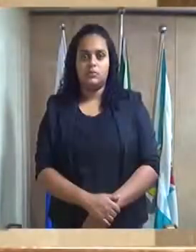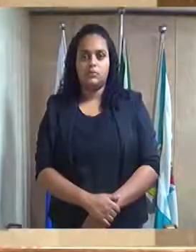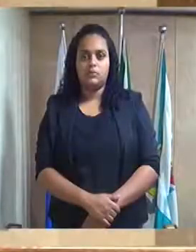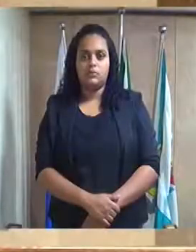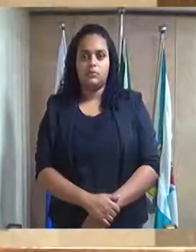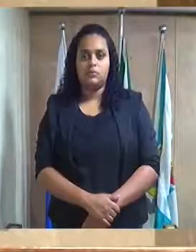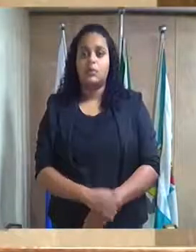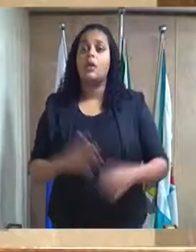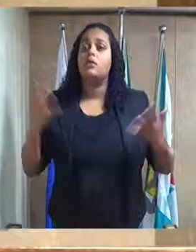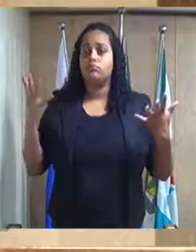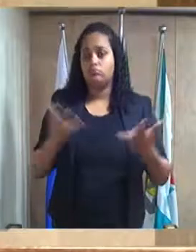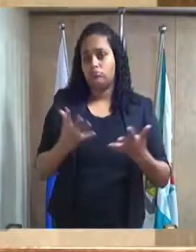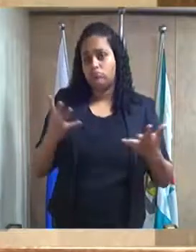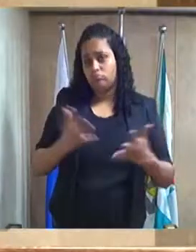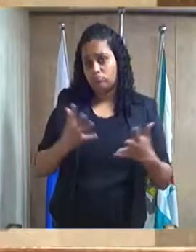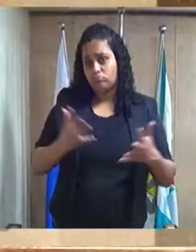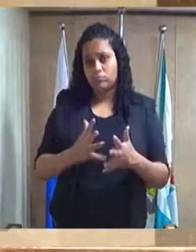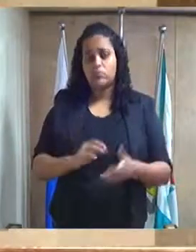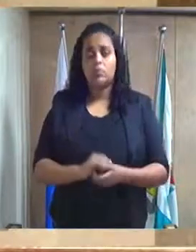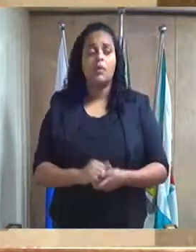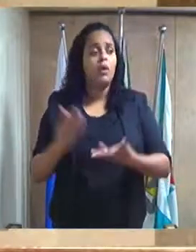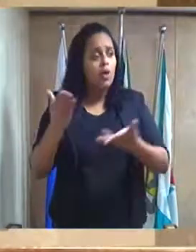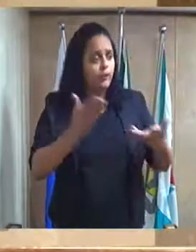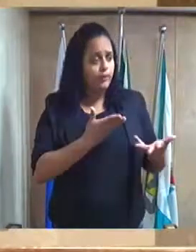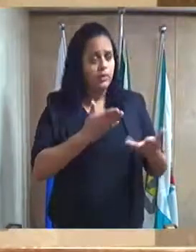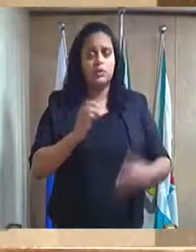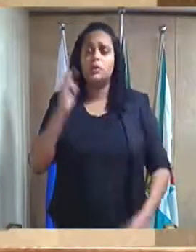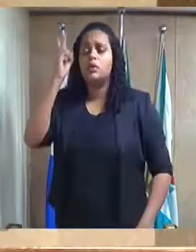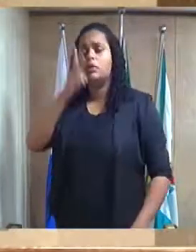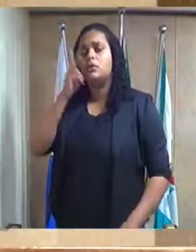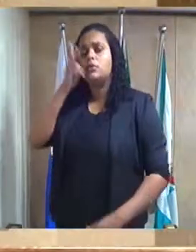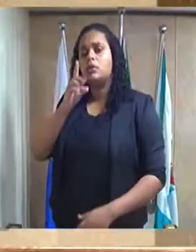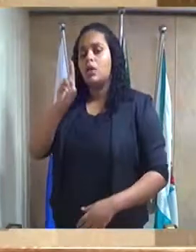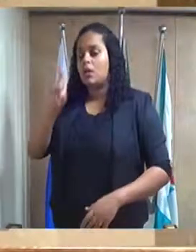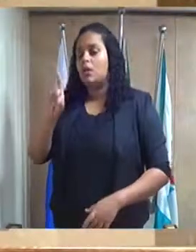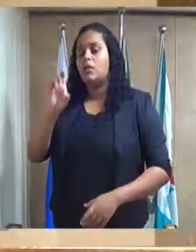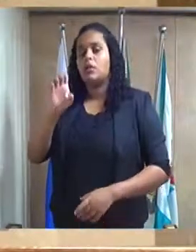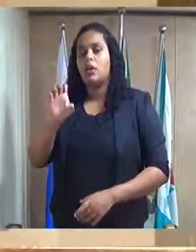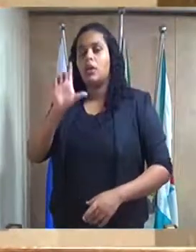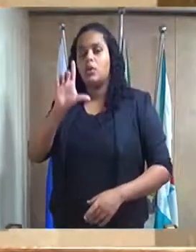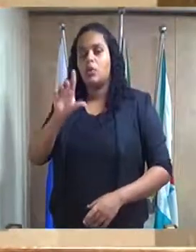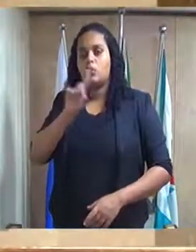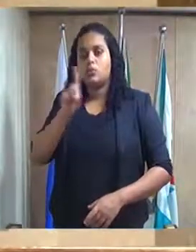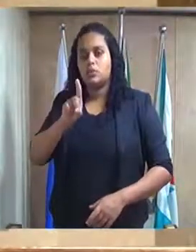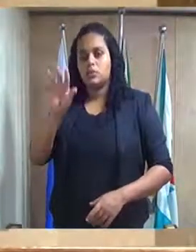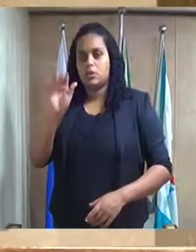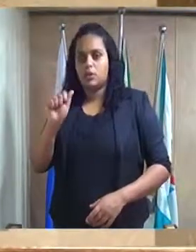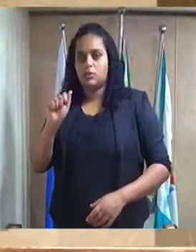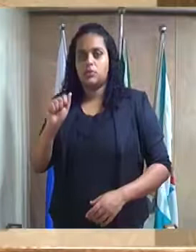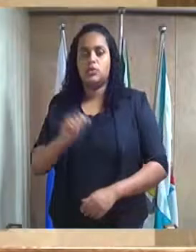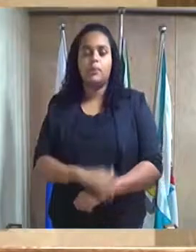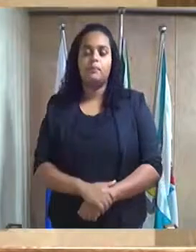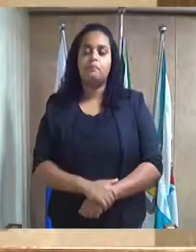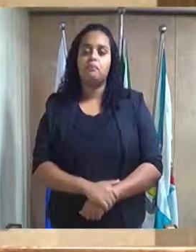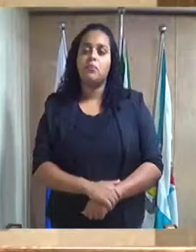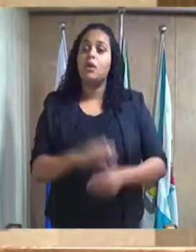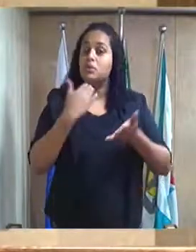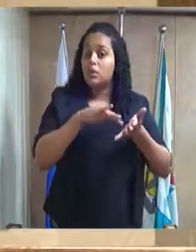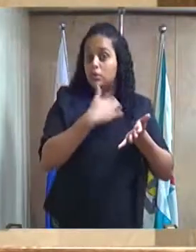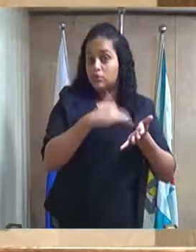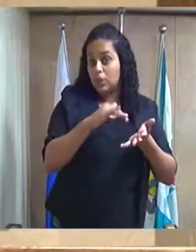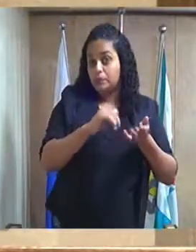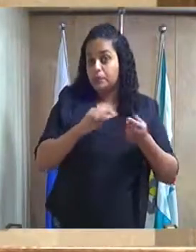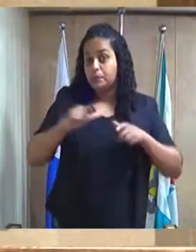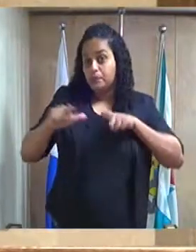nesse momento, convido a vereadora Adelza de Oliveira para secretariar os